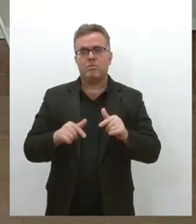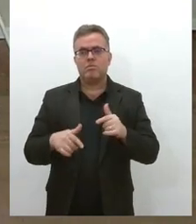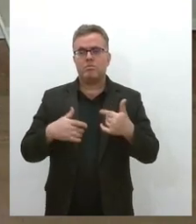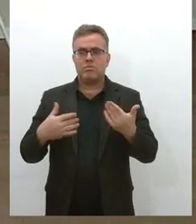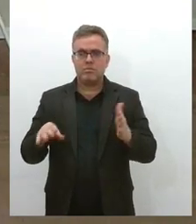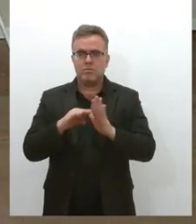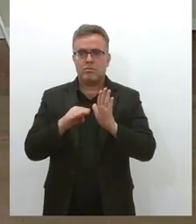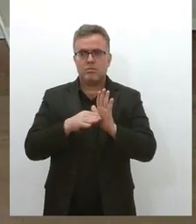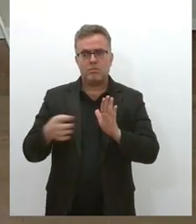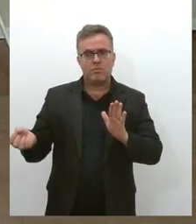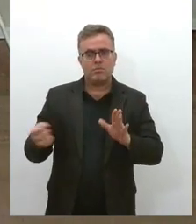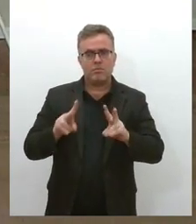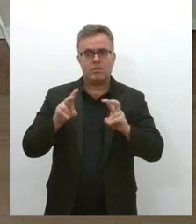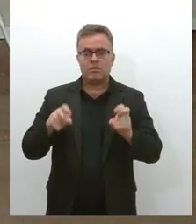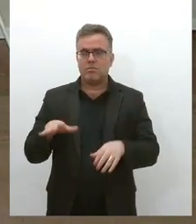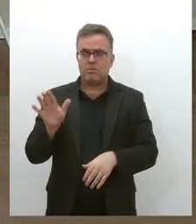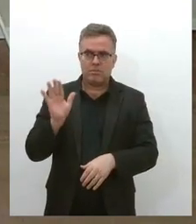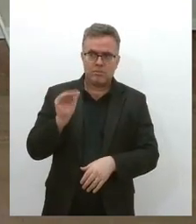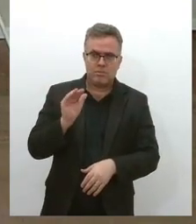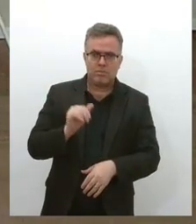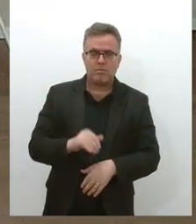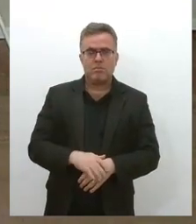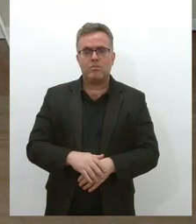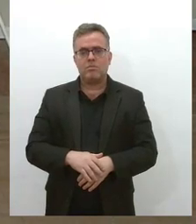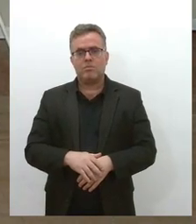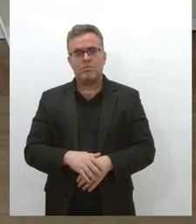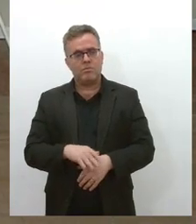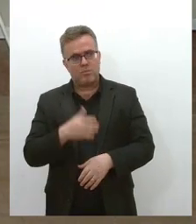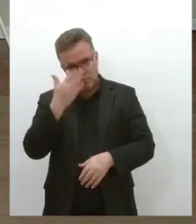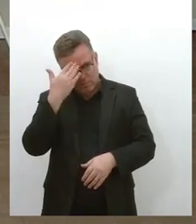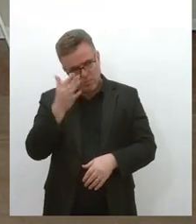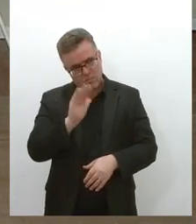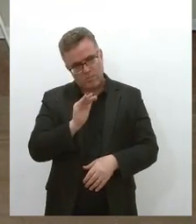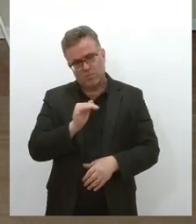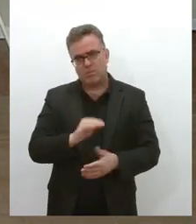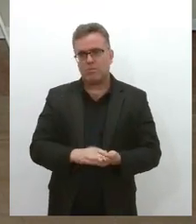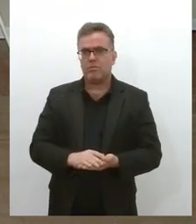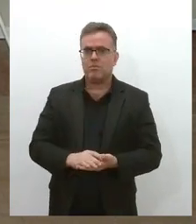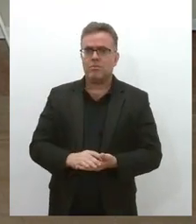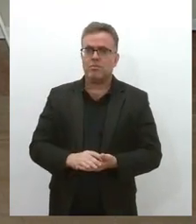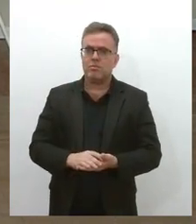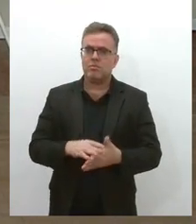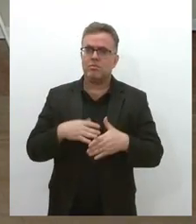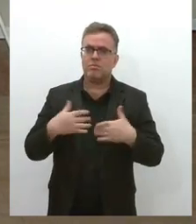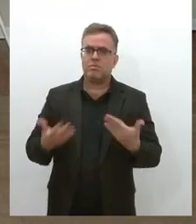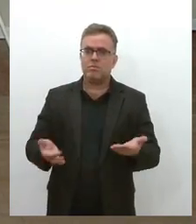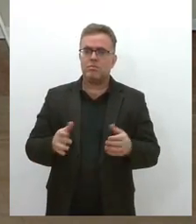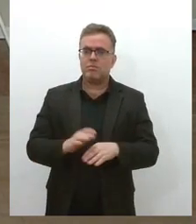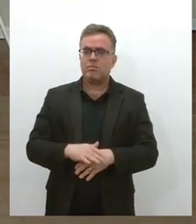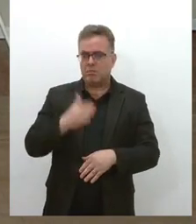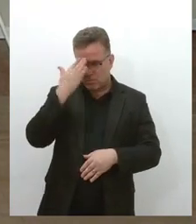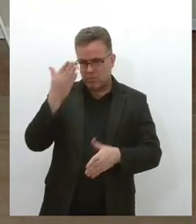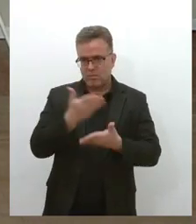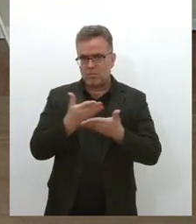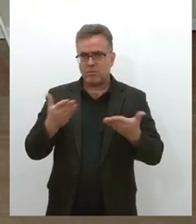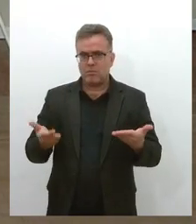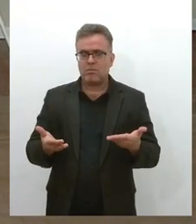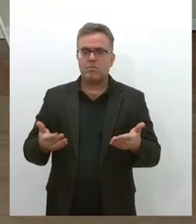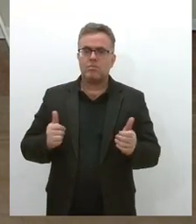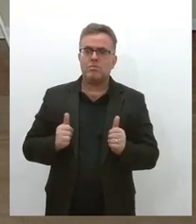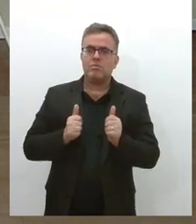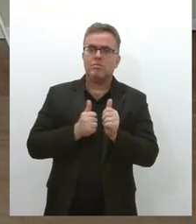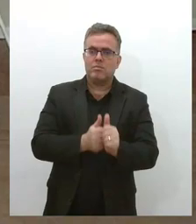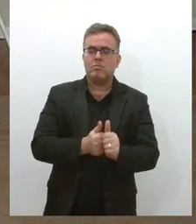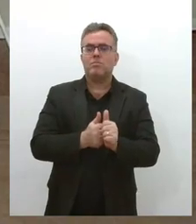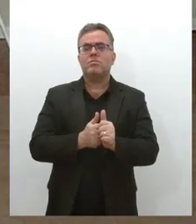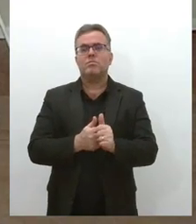pautas, até a próxima. Obrigada e bom dia. Bom dia. E, obrigada a você também que acompanhou o programa Elas no